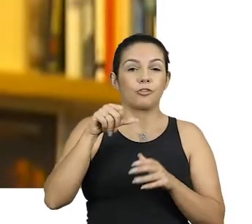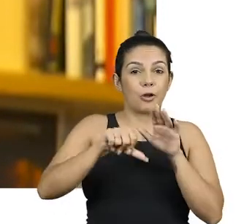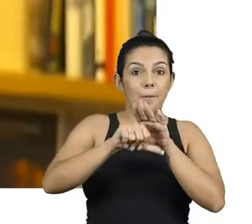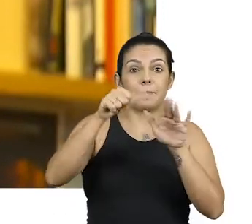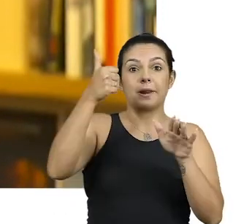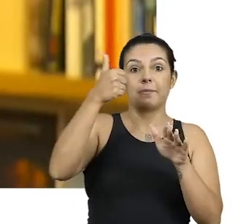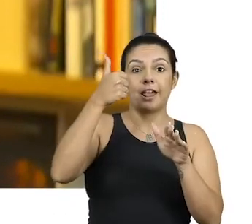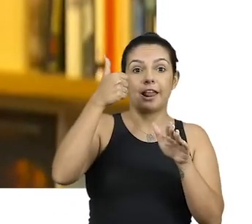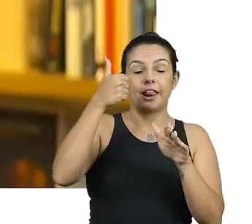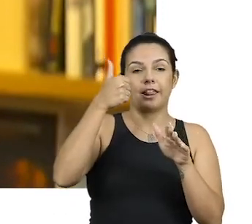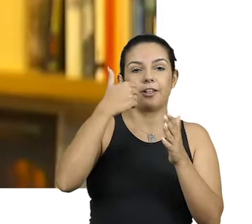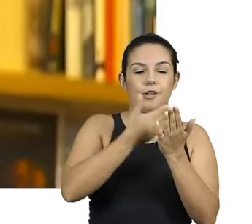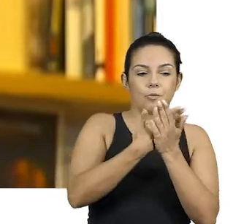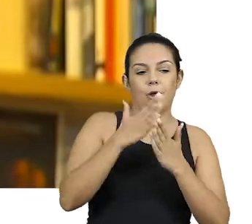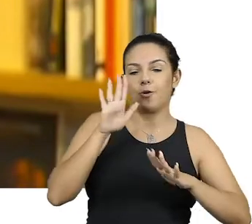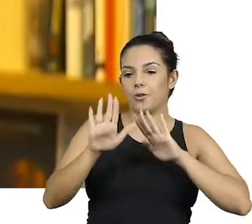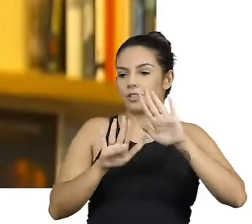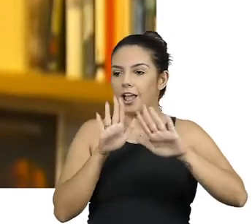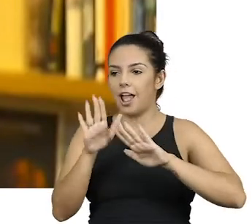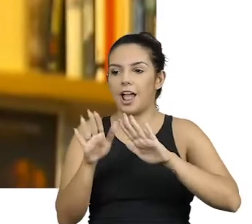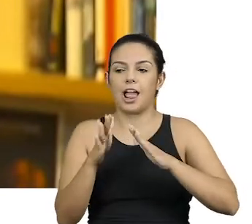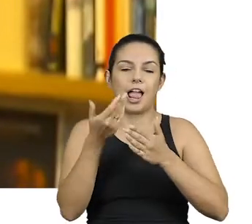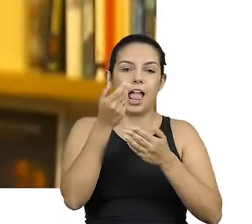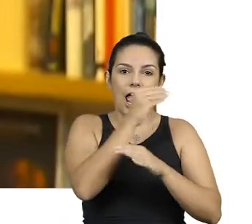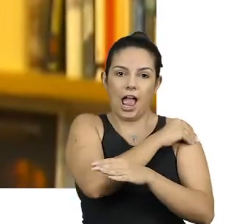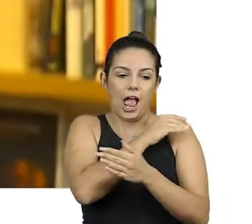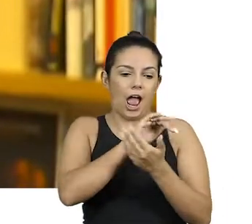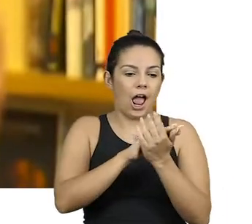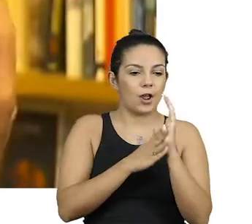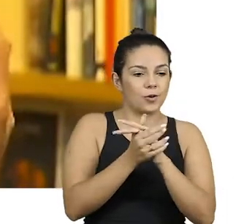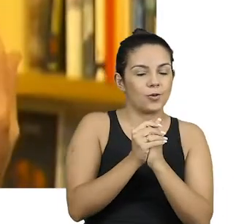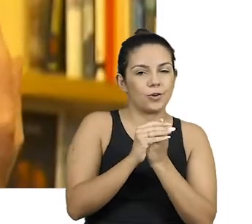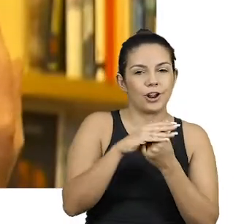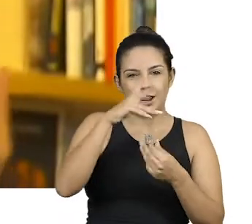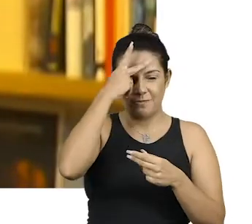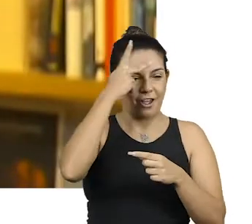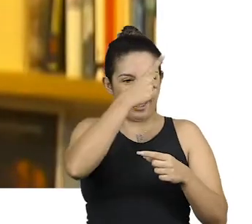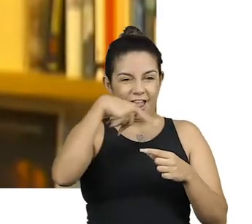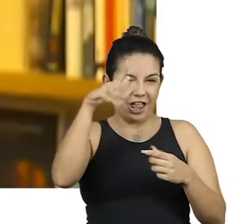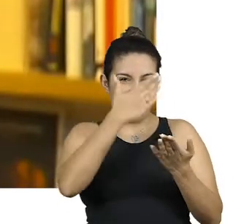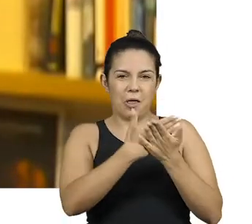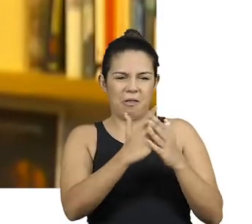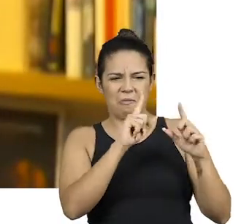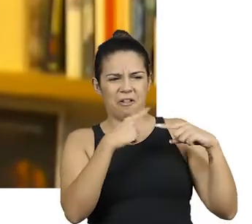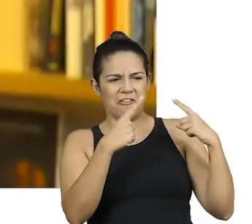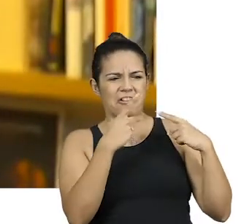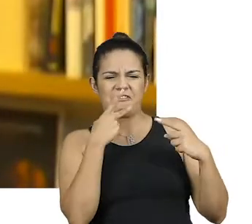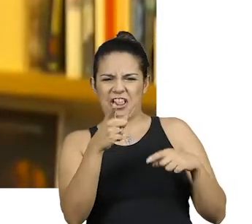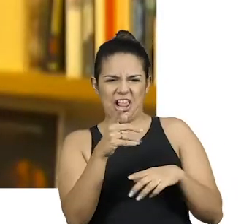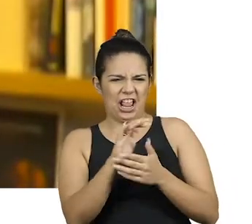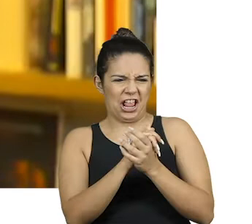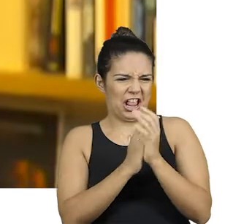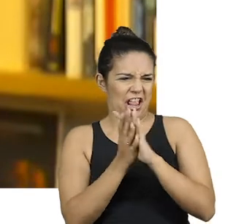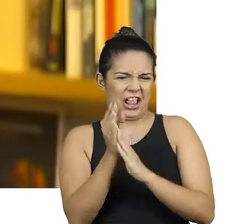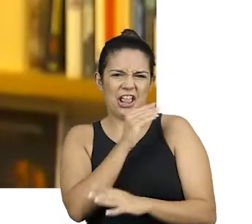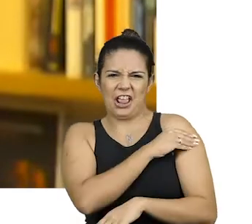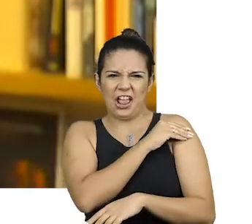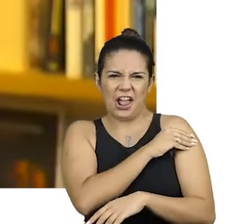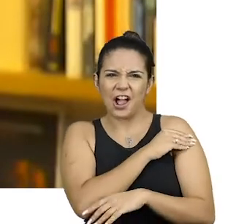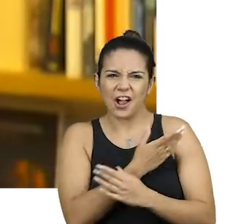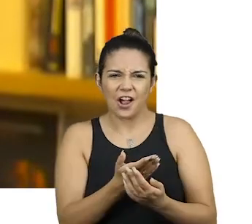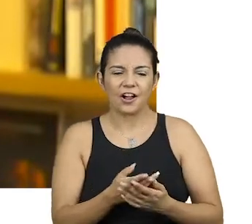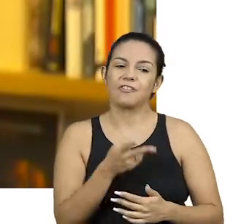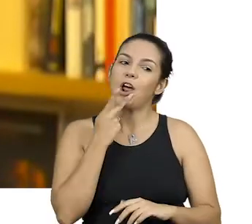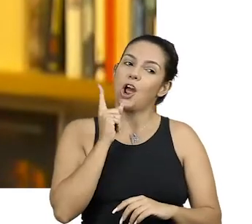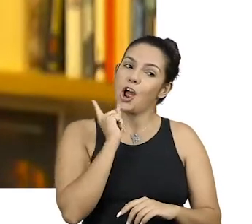primeiros a tomar cuidados, andar com álcool gel, o pessoal me sacaneava na redação. Ah, o que é isso?